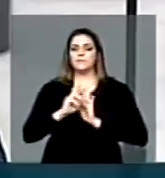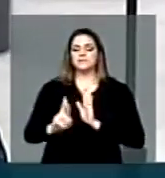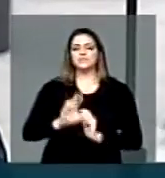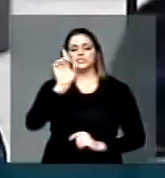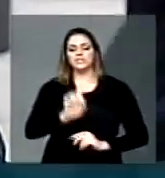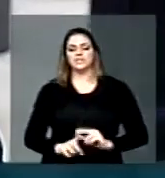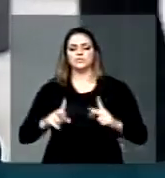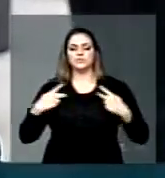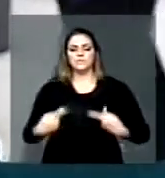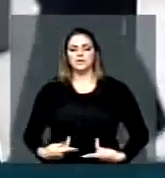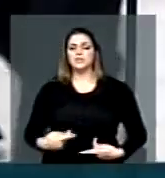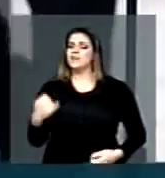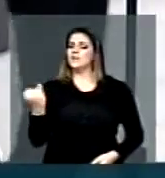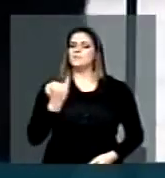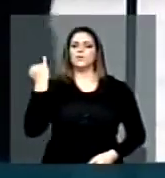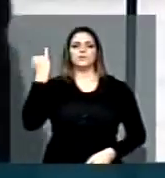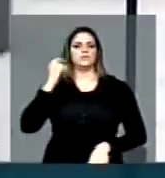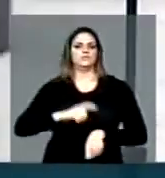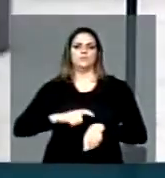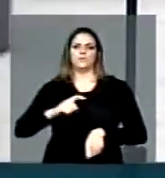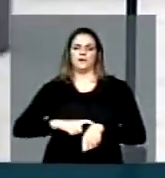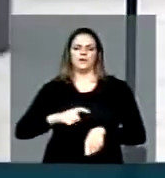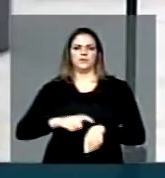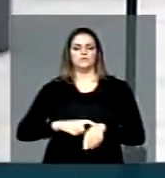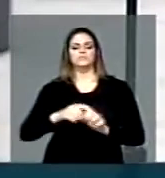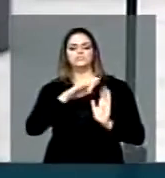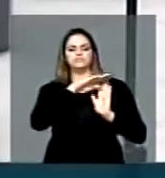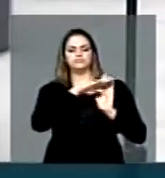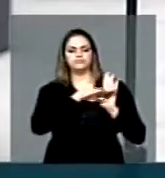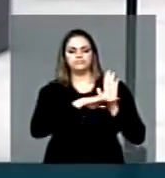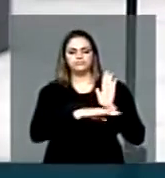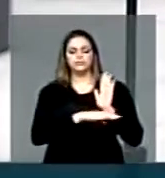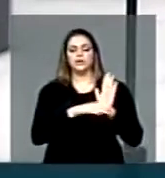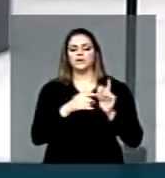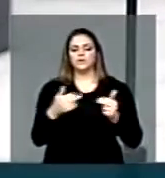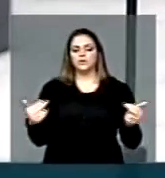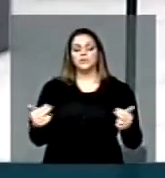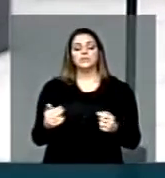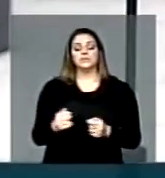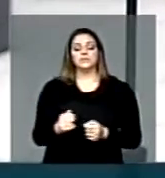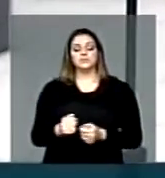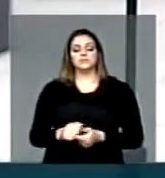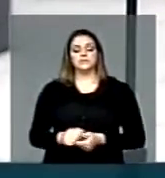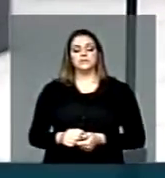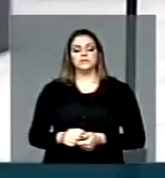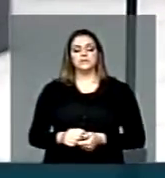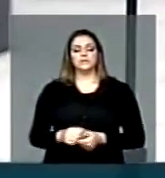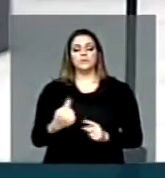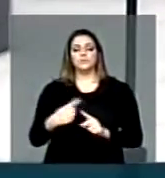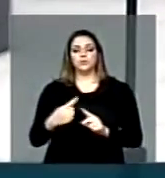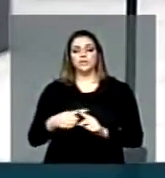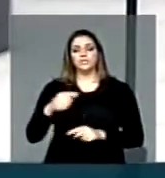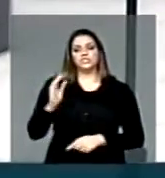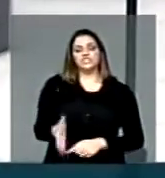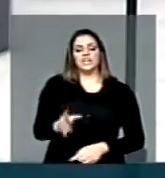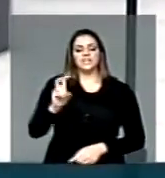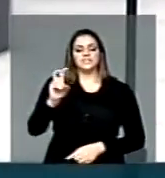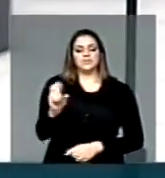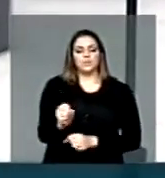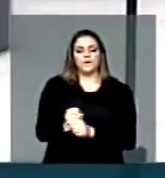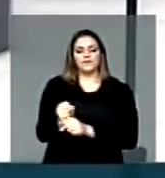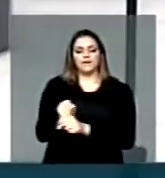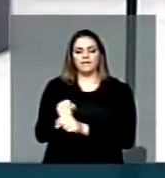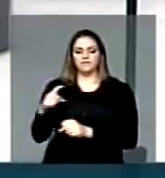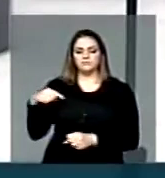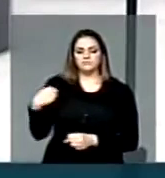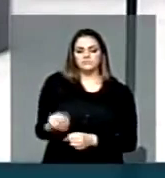importante, integrando inclusive essa programação a pretexto dos 50 anos do golpe